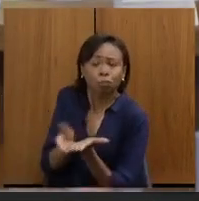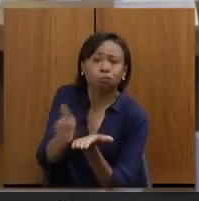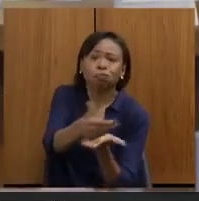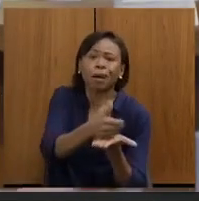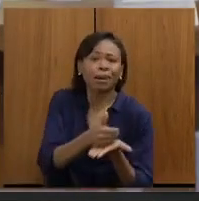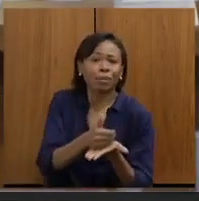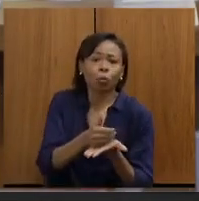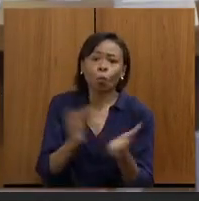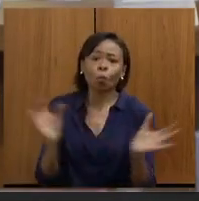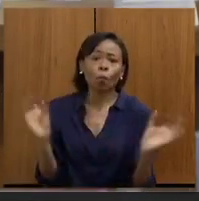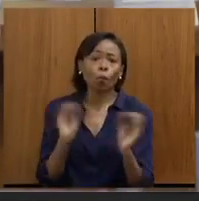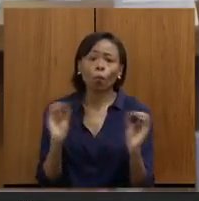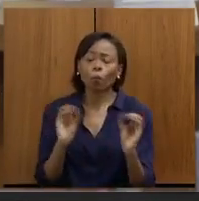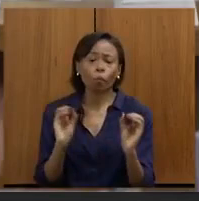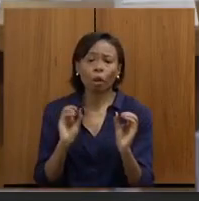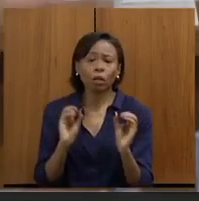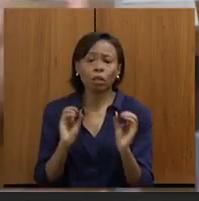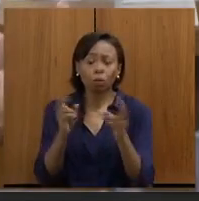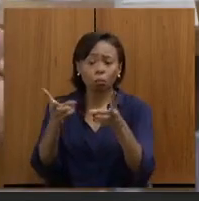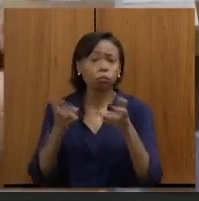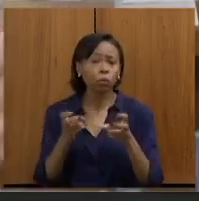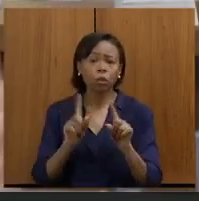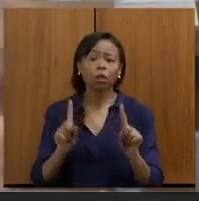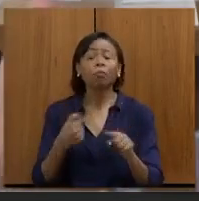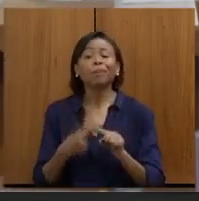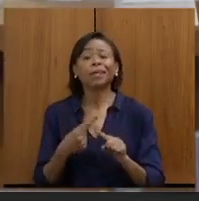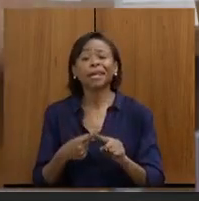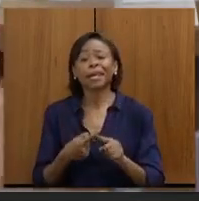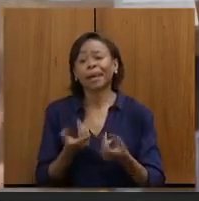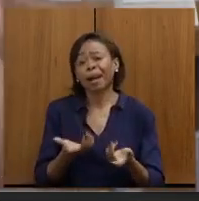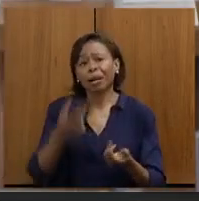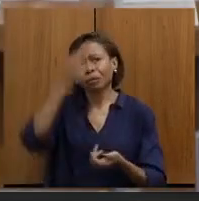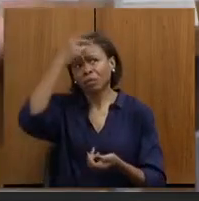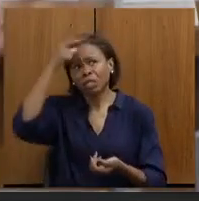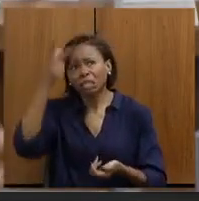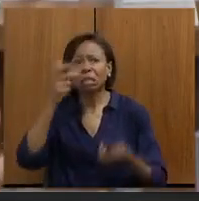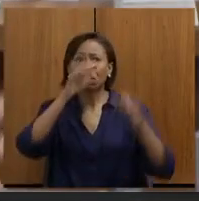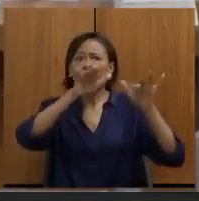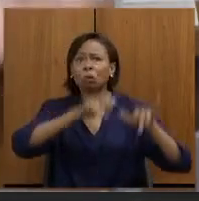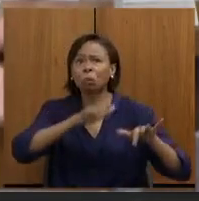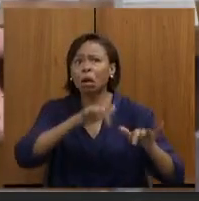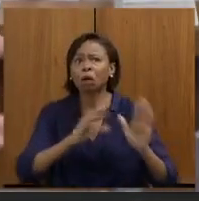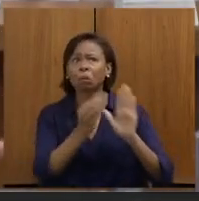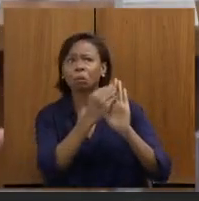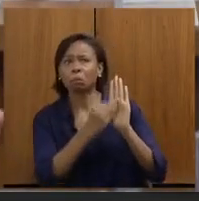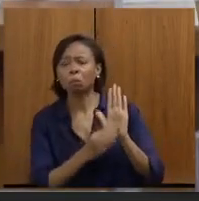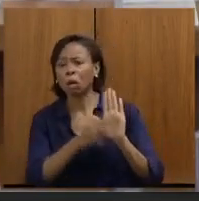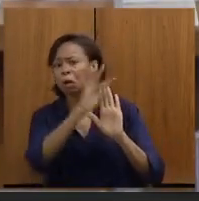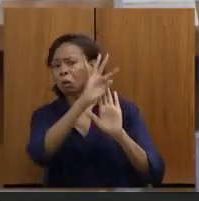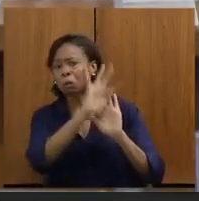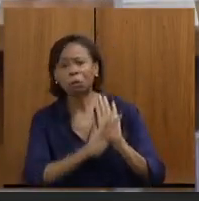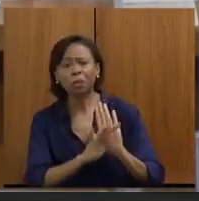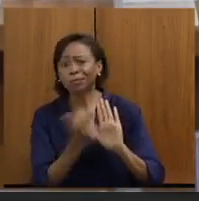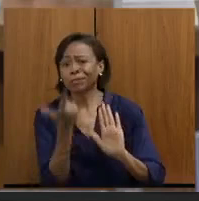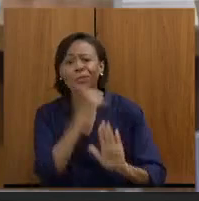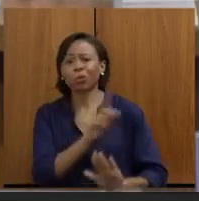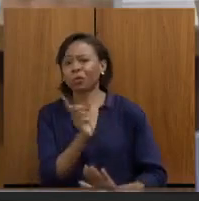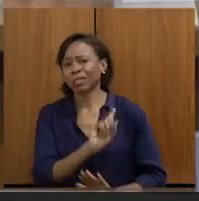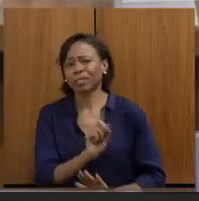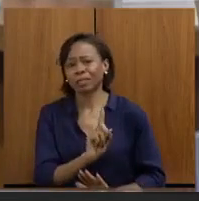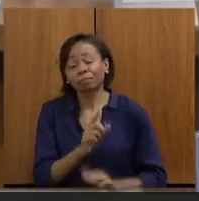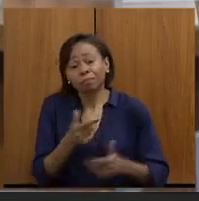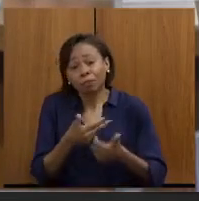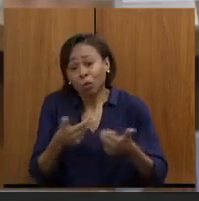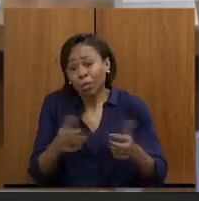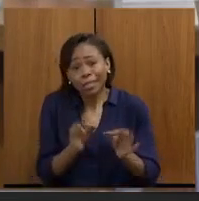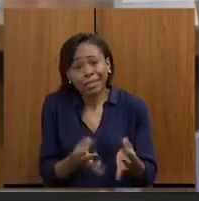O que aconteceu? Ah, o prefeito não conseguiu preencher o formulário, enfim, das coisas mais básicas, assim, mas, enfim, essa